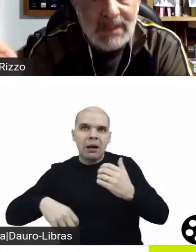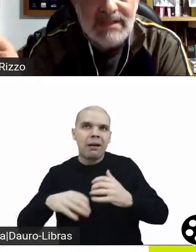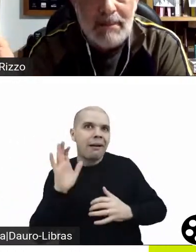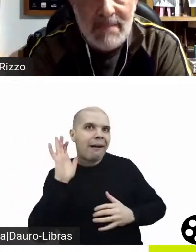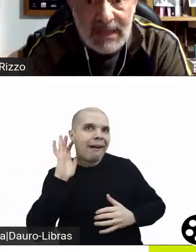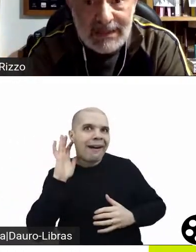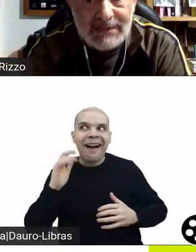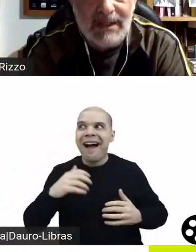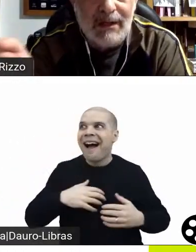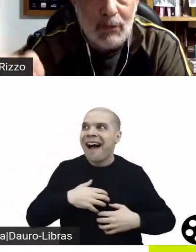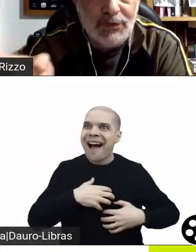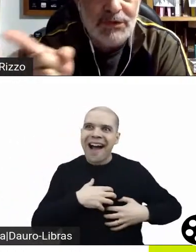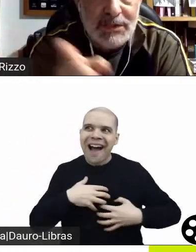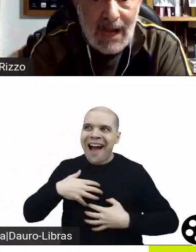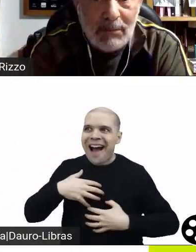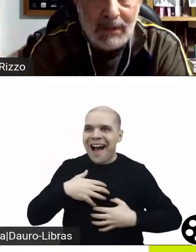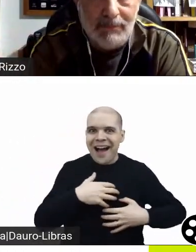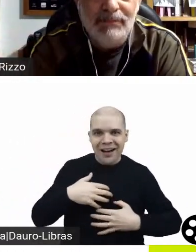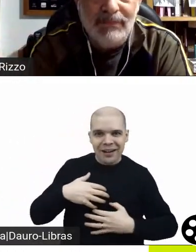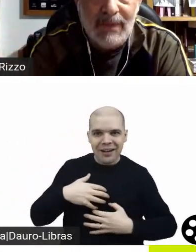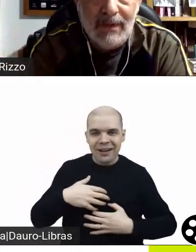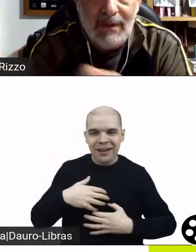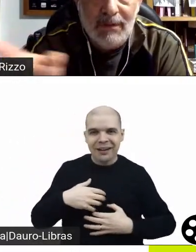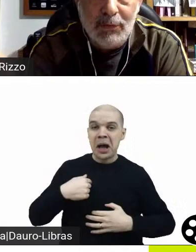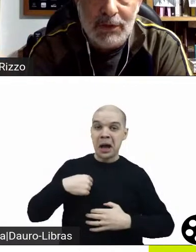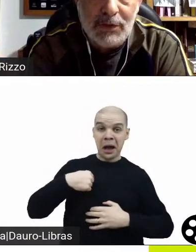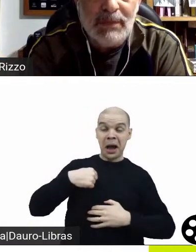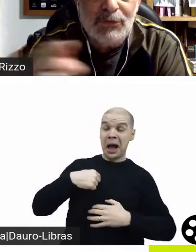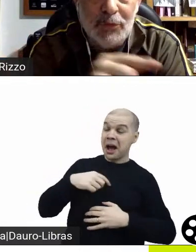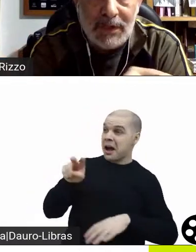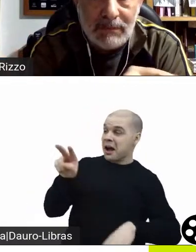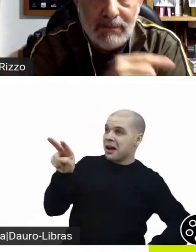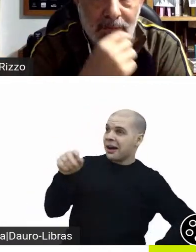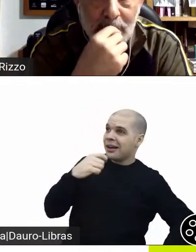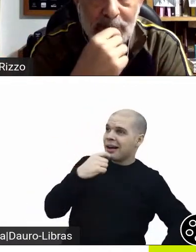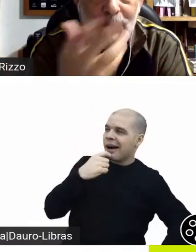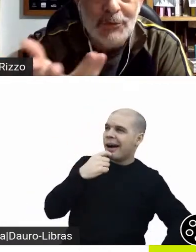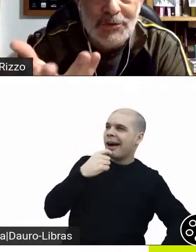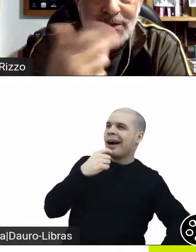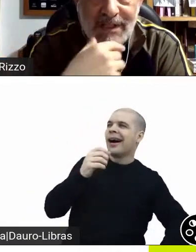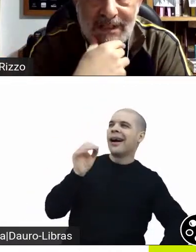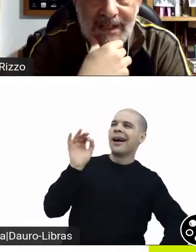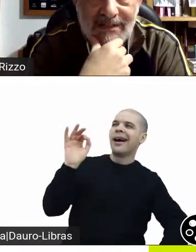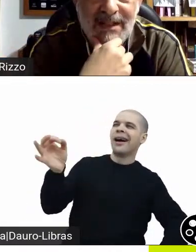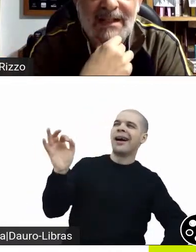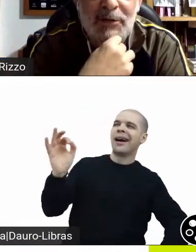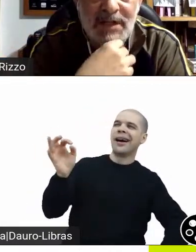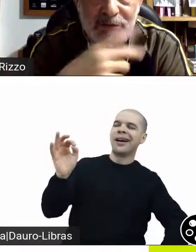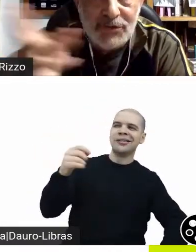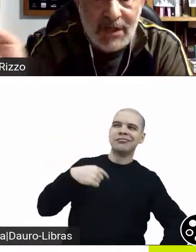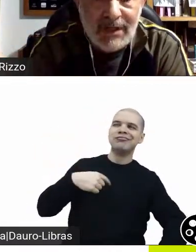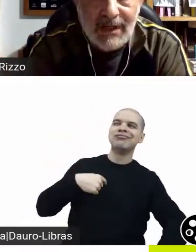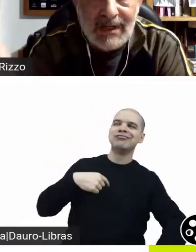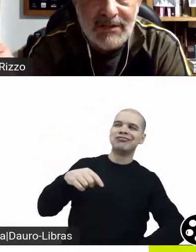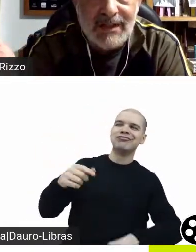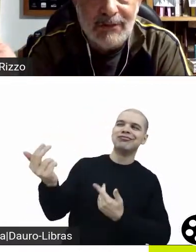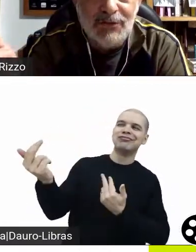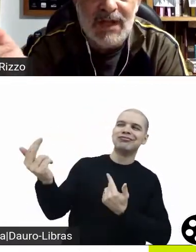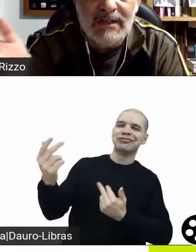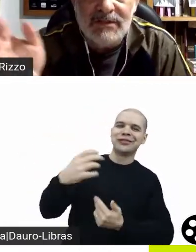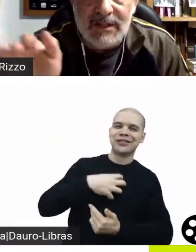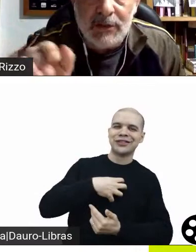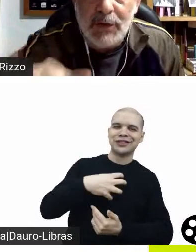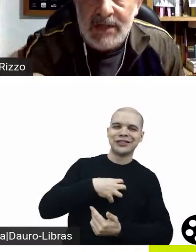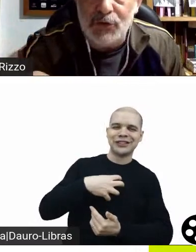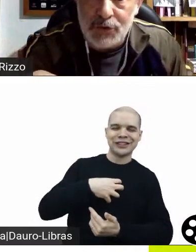esquisito para as amigas que ela goste de ABBA. Porque já passou, né? O pessoal de hoje diria que seria cringe. Ela seria